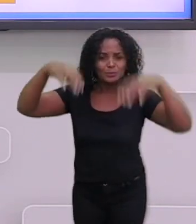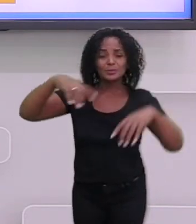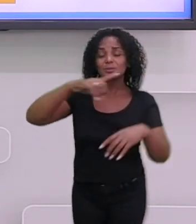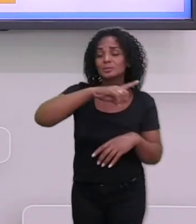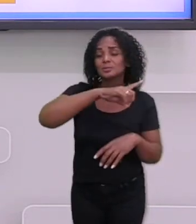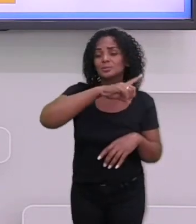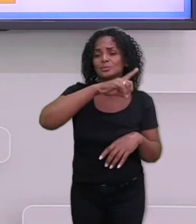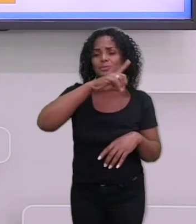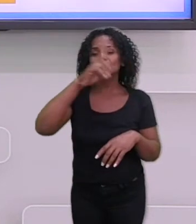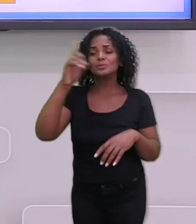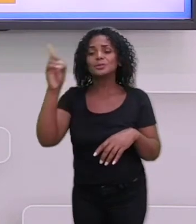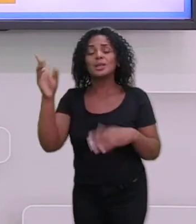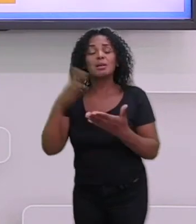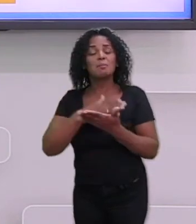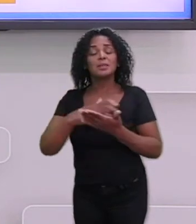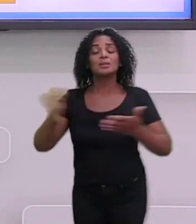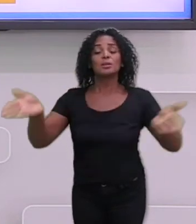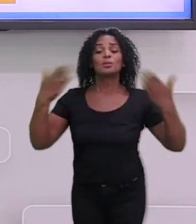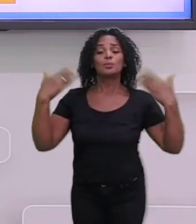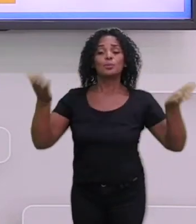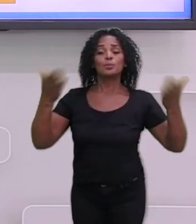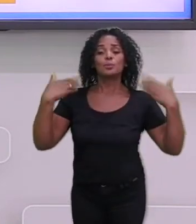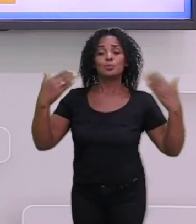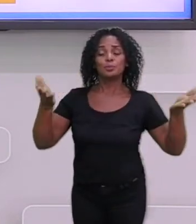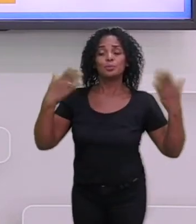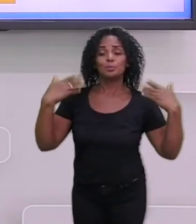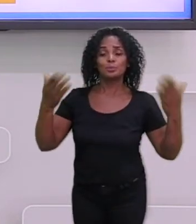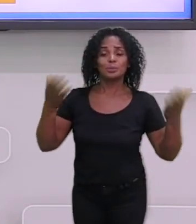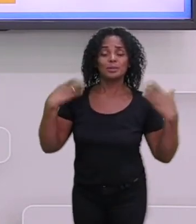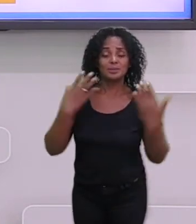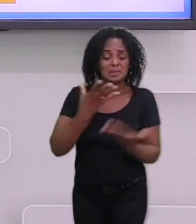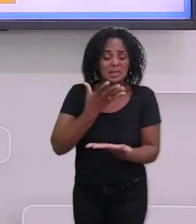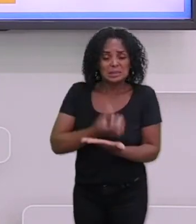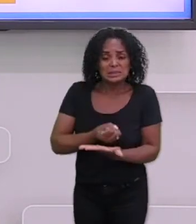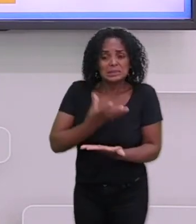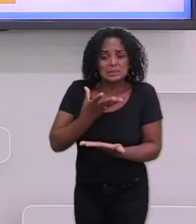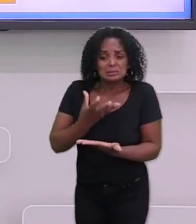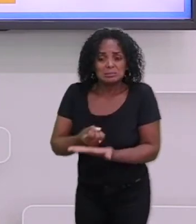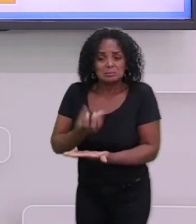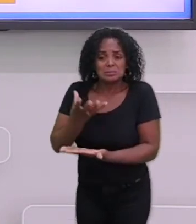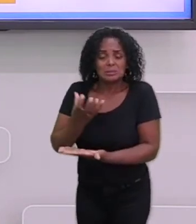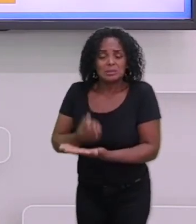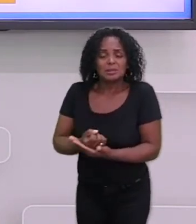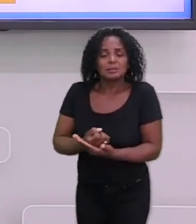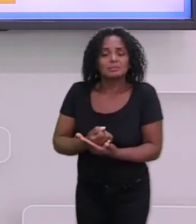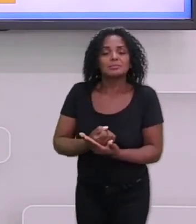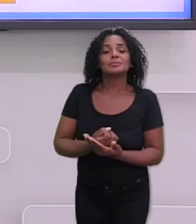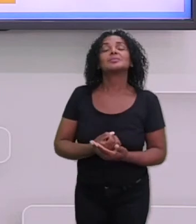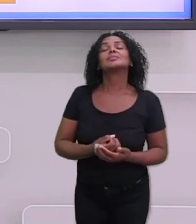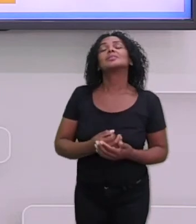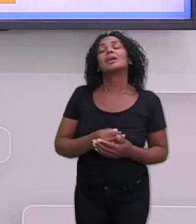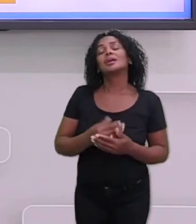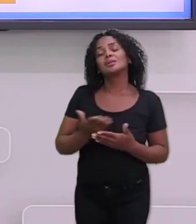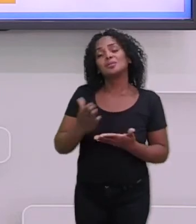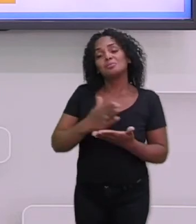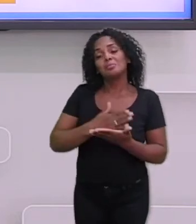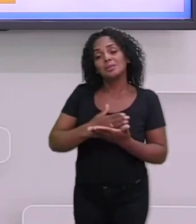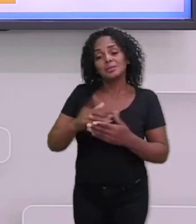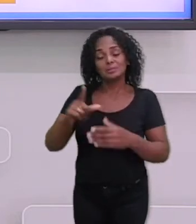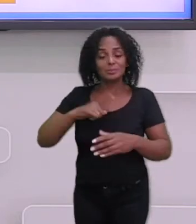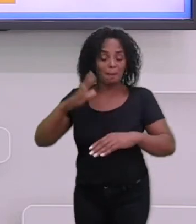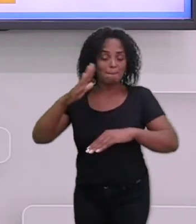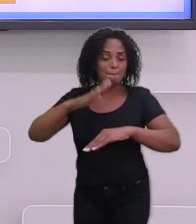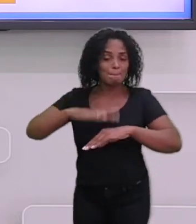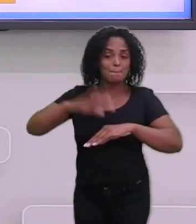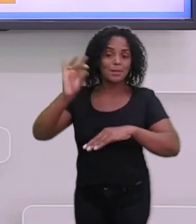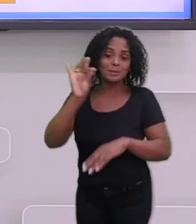passa a ficar quente e úmido. E aí, o que que acontece? Passa a ter mais mosquitos, porque eles estão